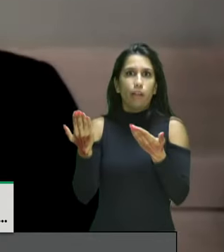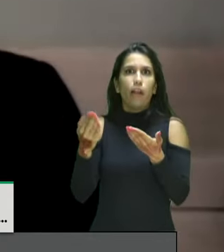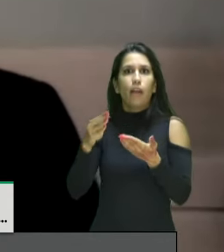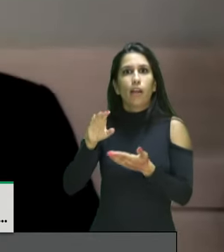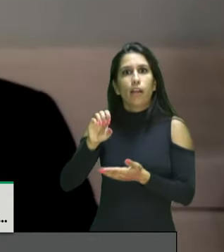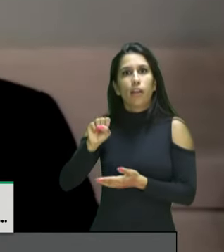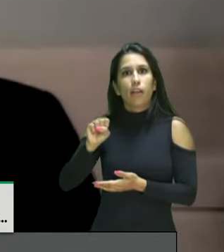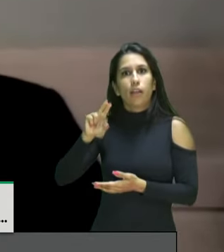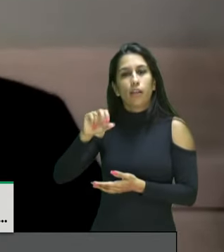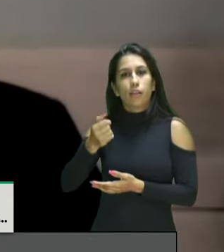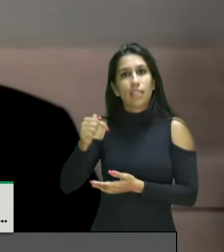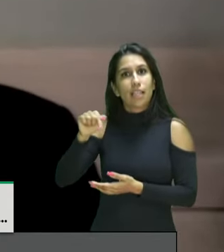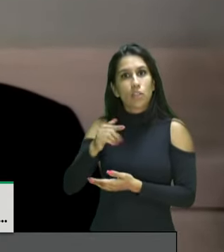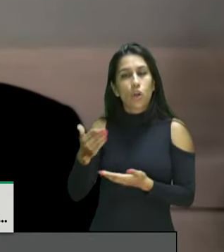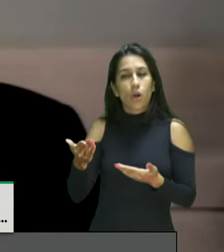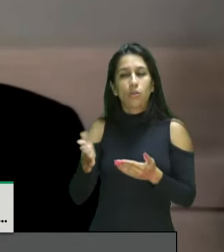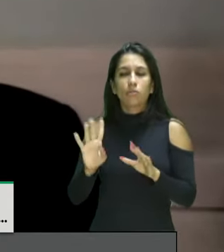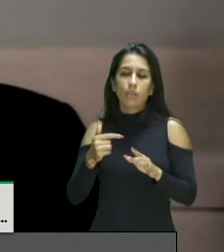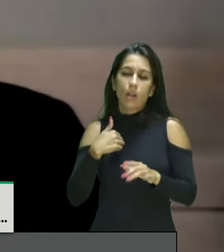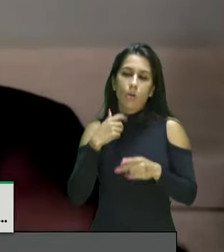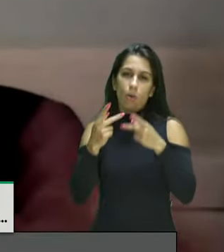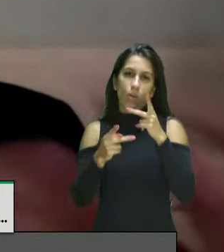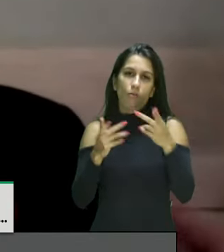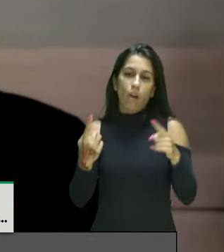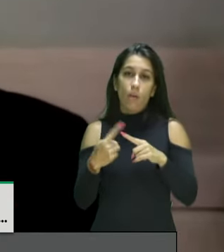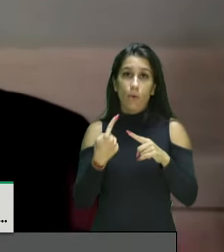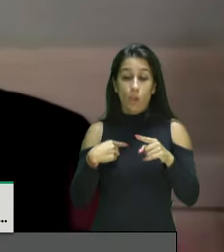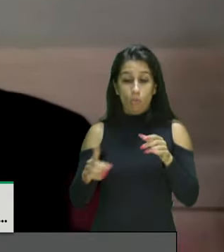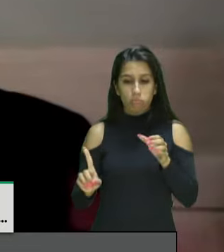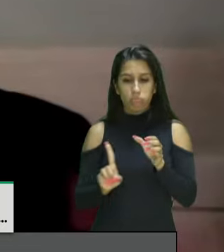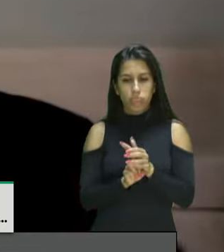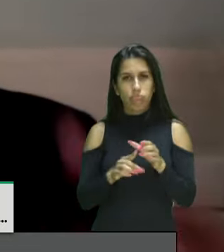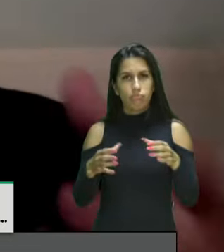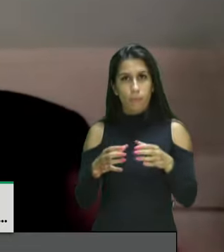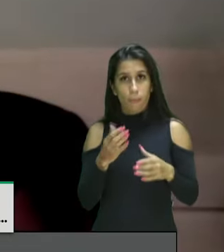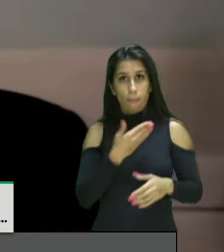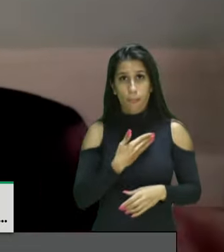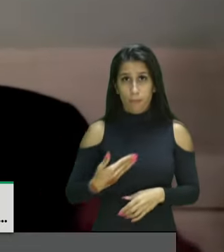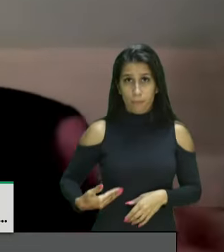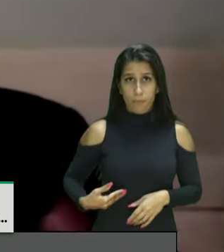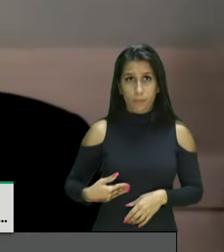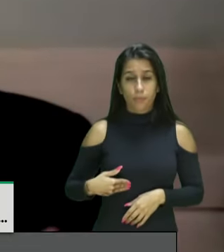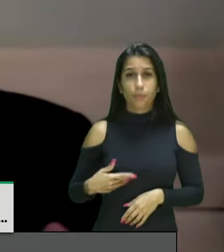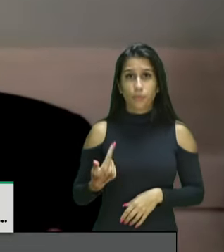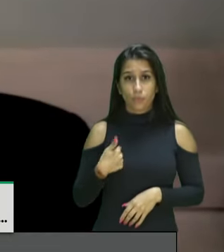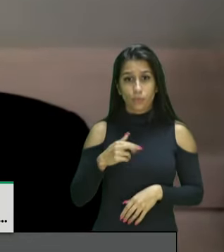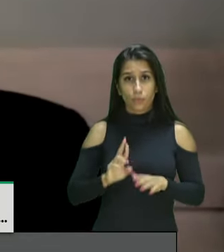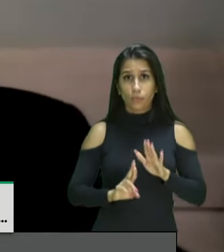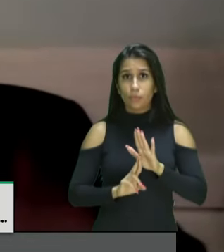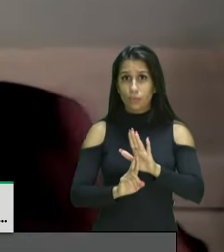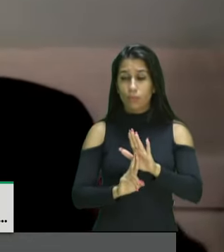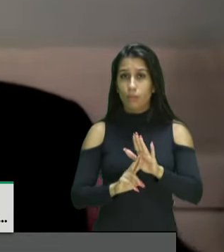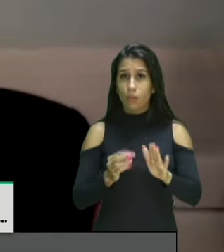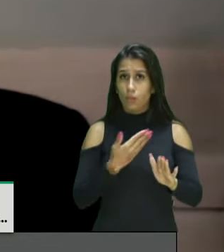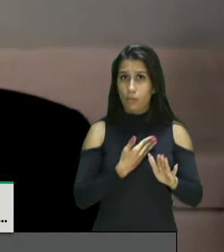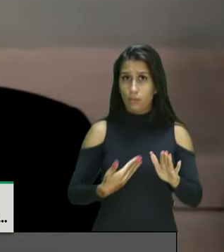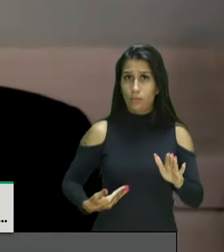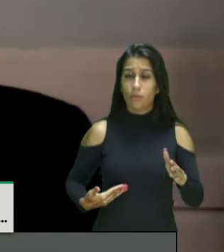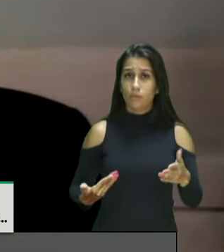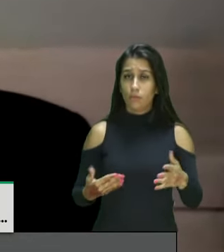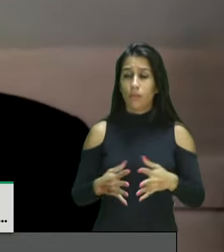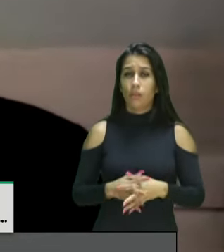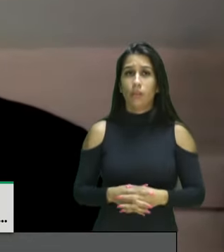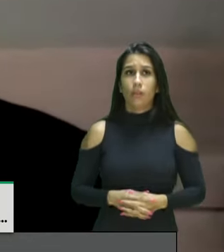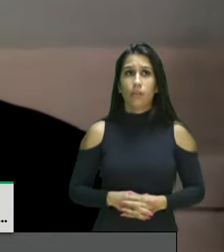eu falo tanto na condição de membro do governo como representante do governo como também tecnicamente